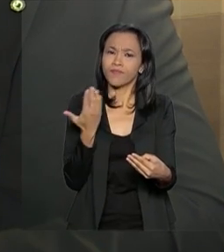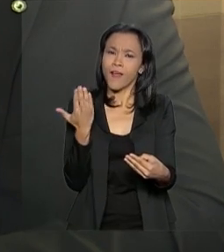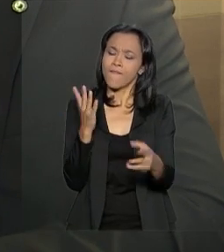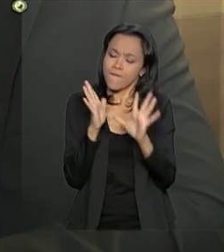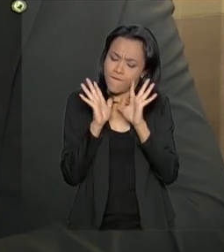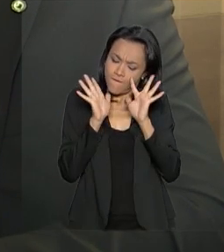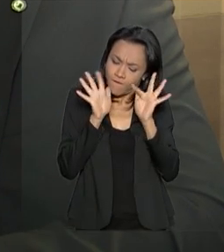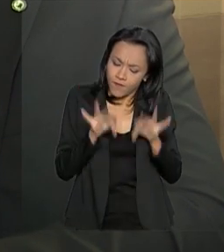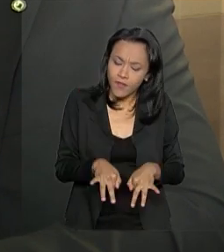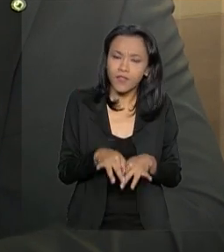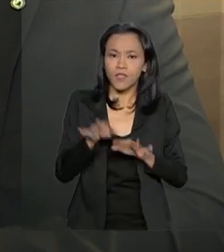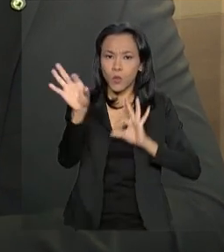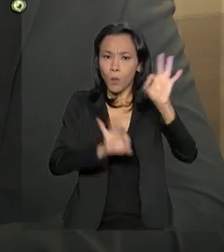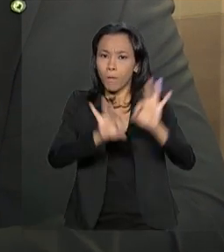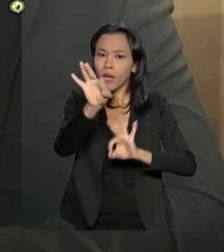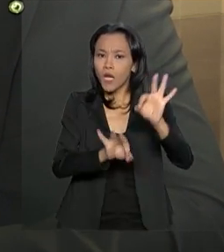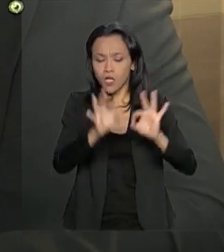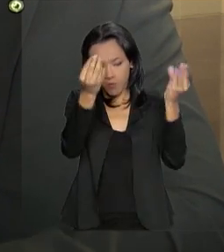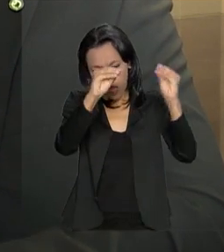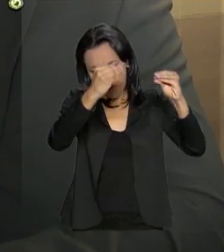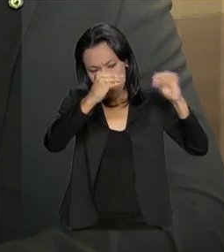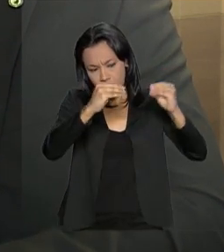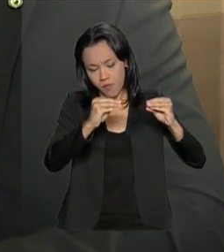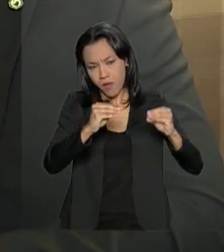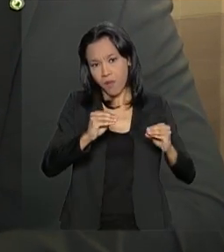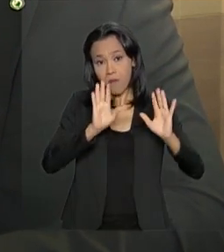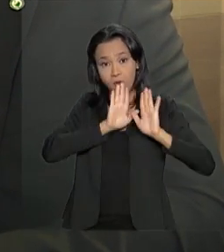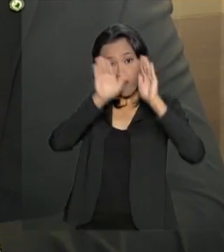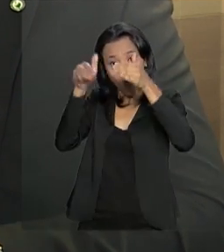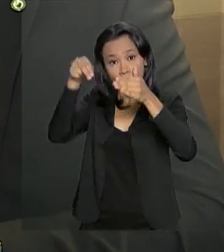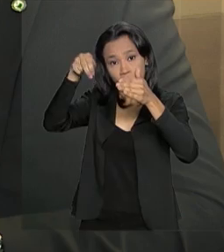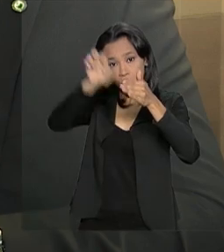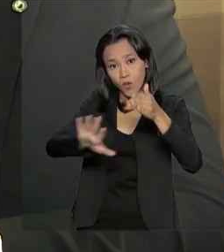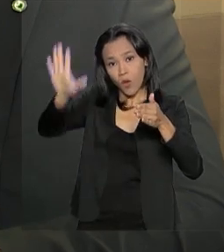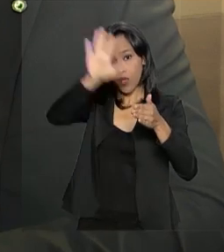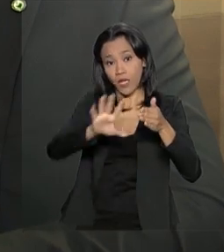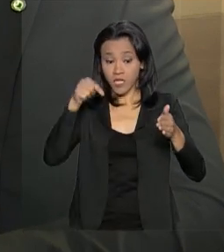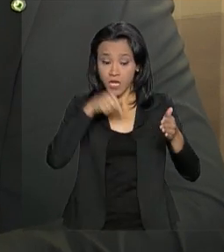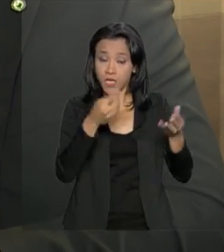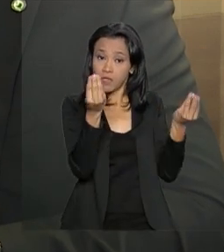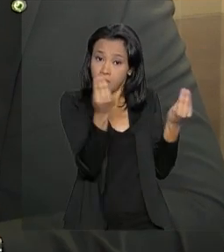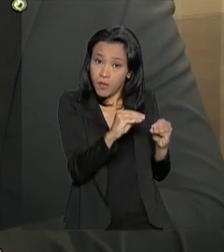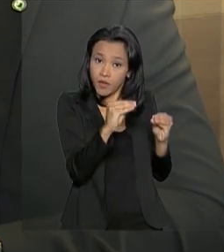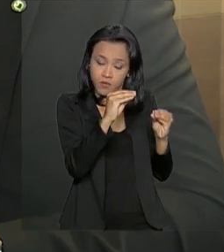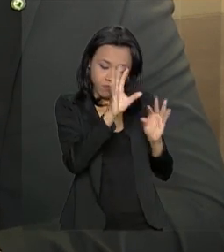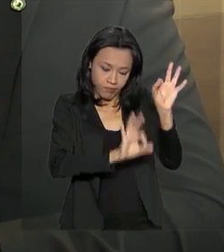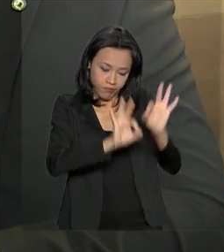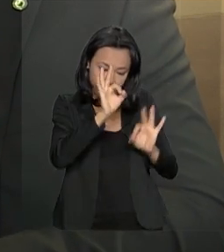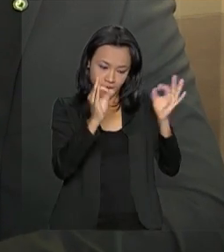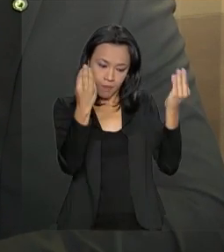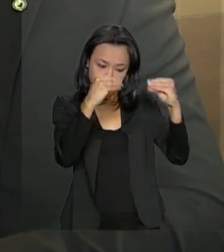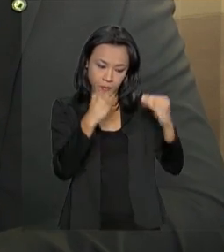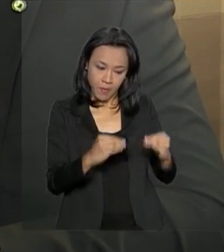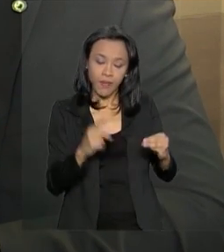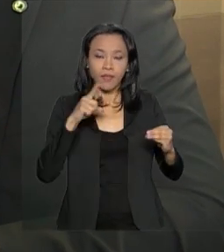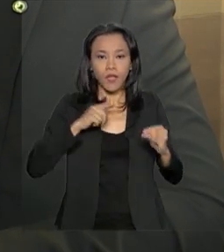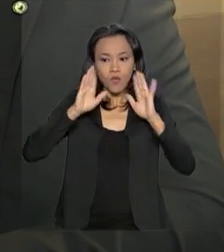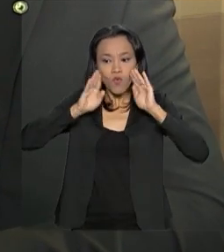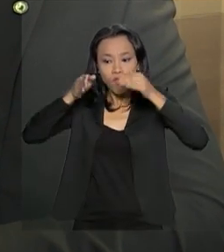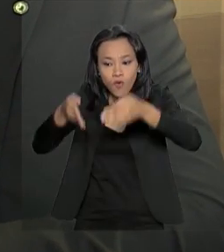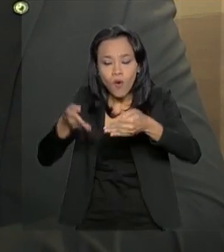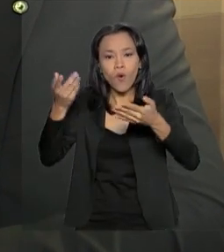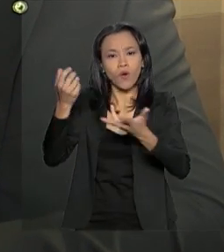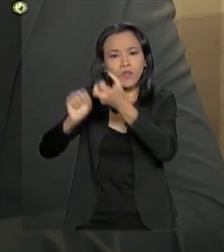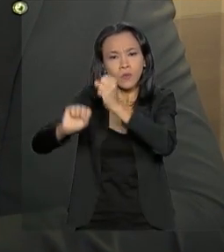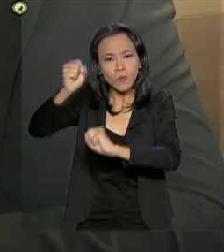de Desenvolvimento Regional da região Nordeste. Este plano tem como foco as cadeias produtivas, os